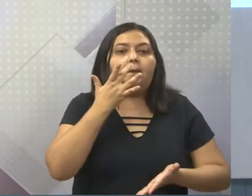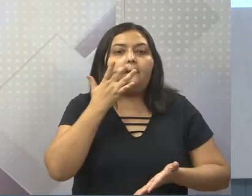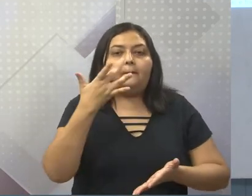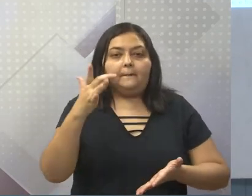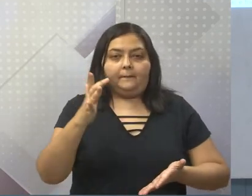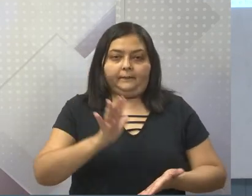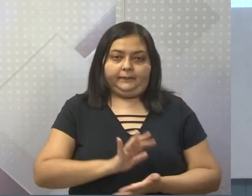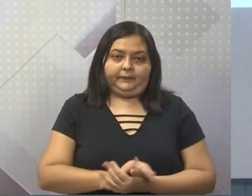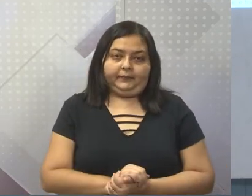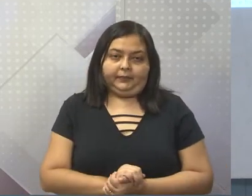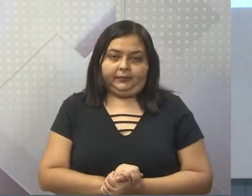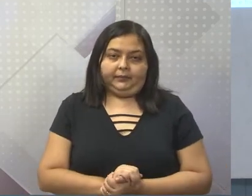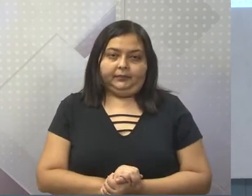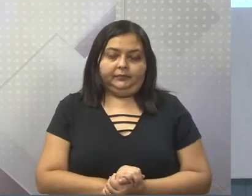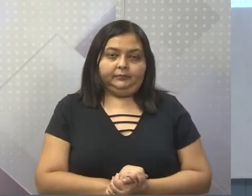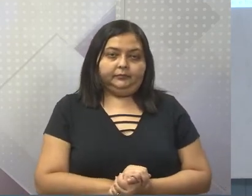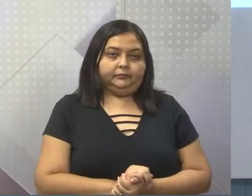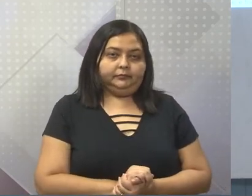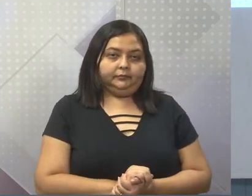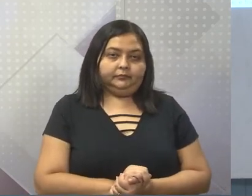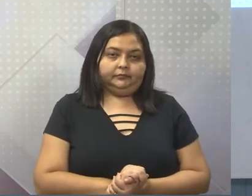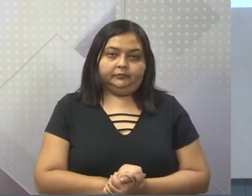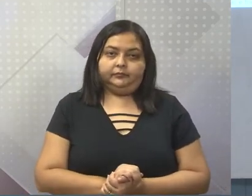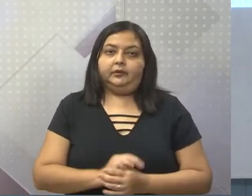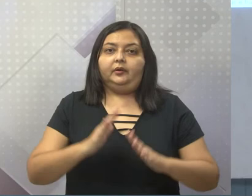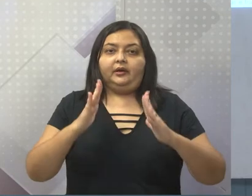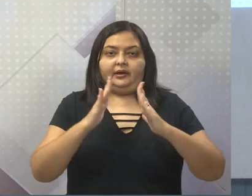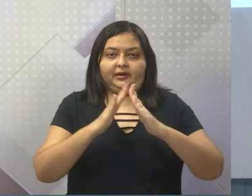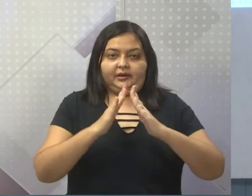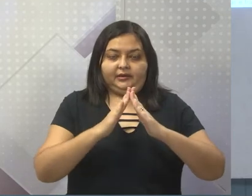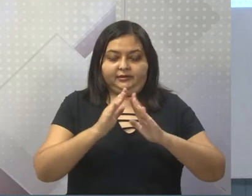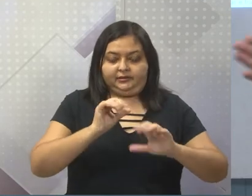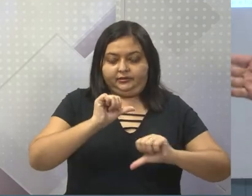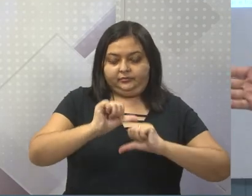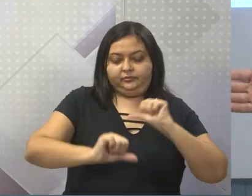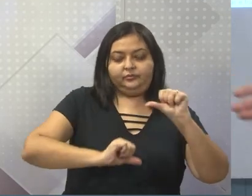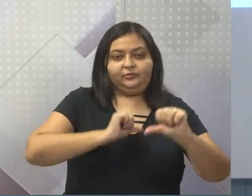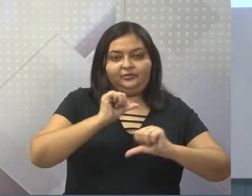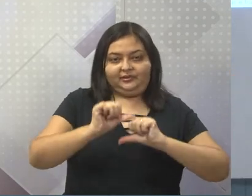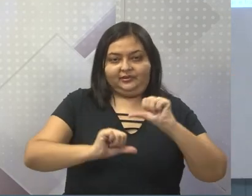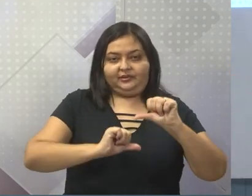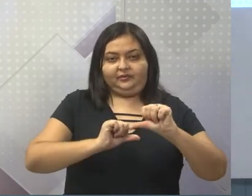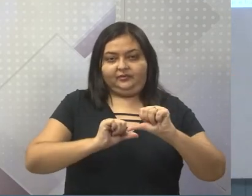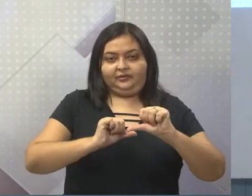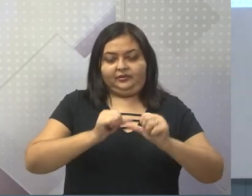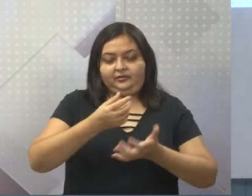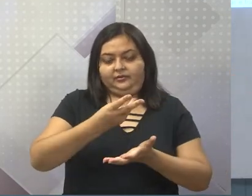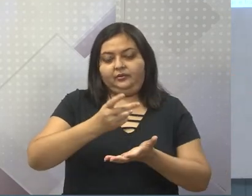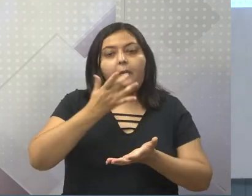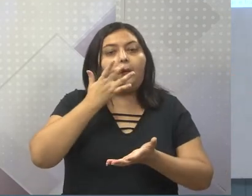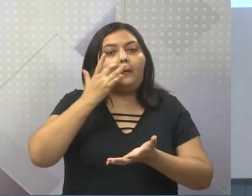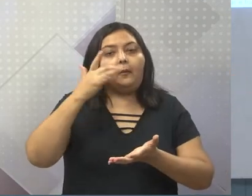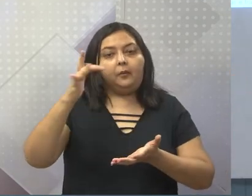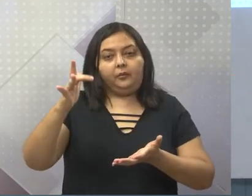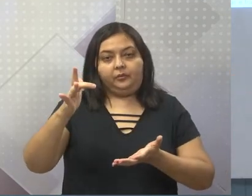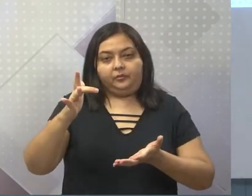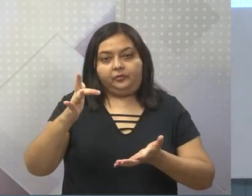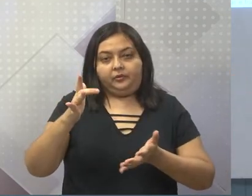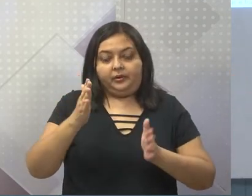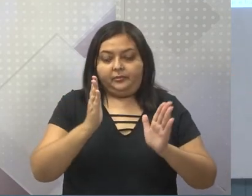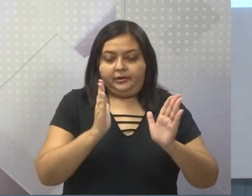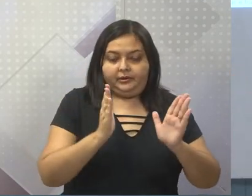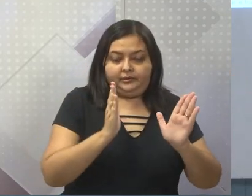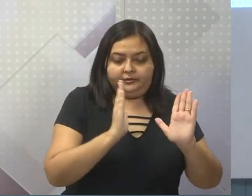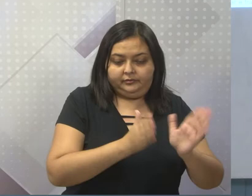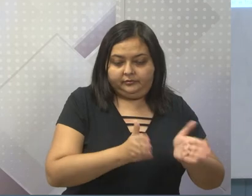Mas, a partir desse momento, com essas casas de fundições, show do ouro, tinham que ir pra casa de fundições pra ter um controle. A colônia queria um